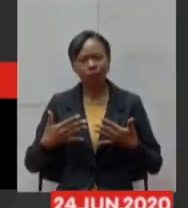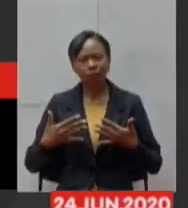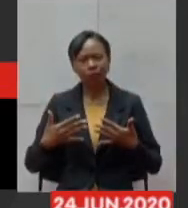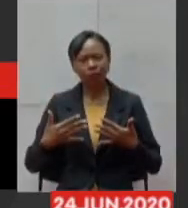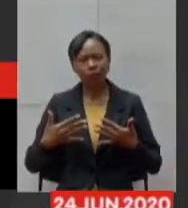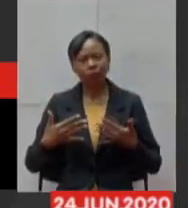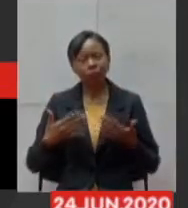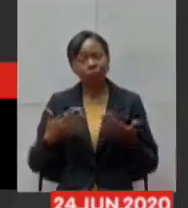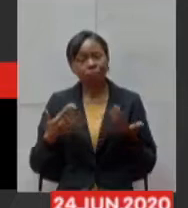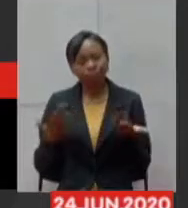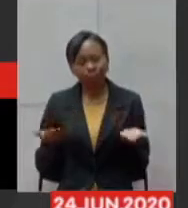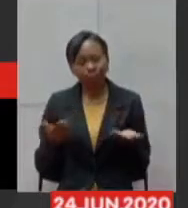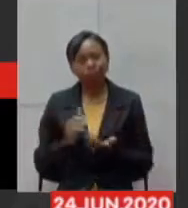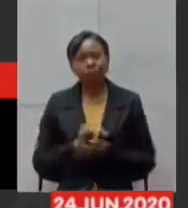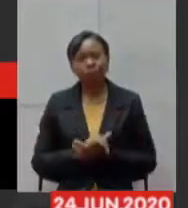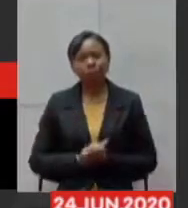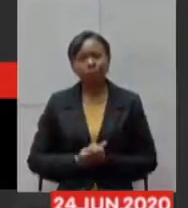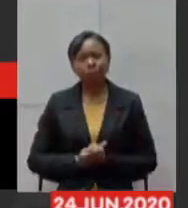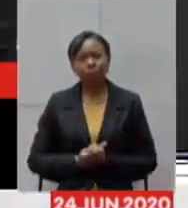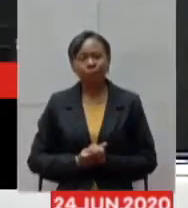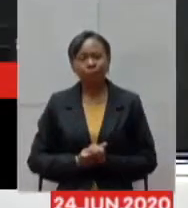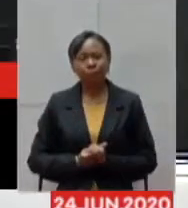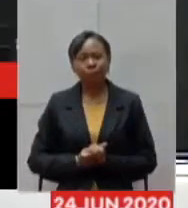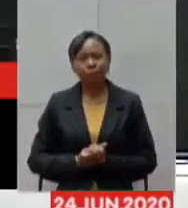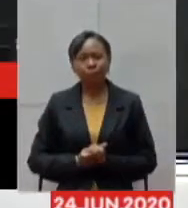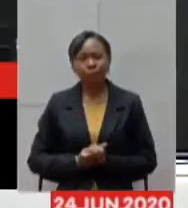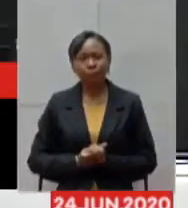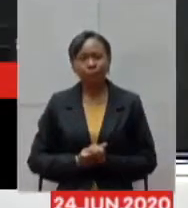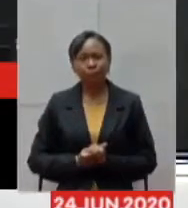bom então vamos lá